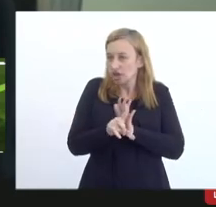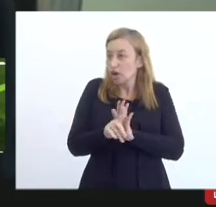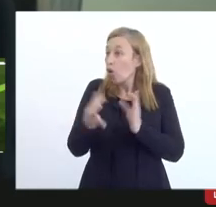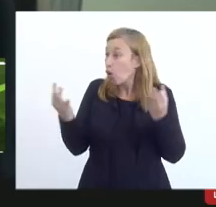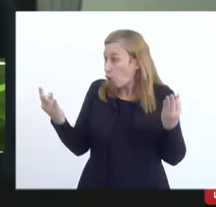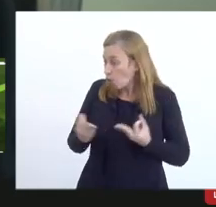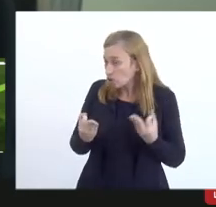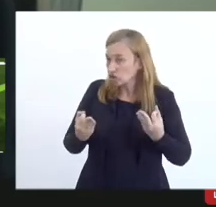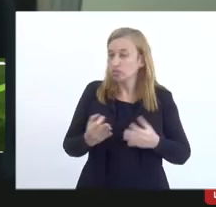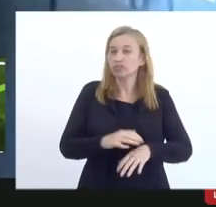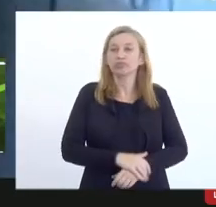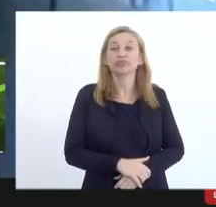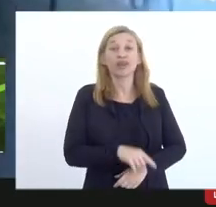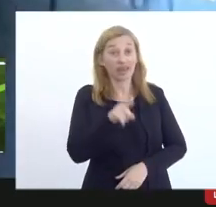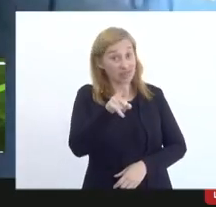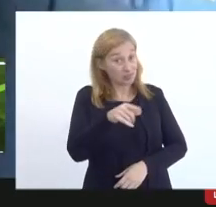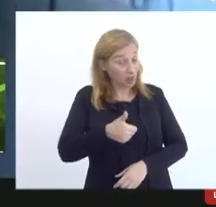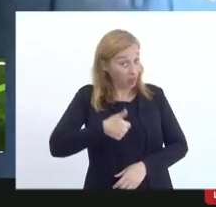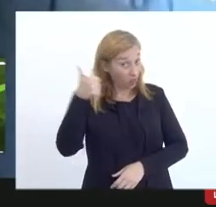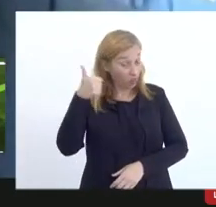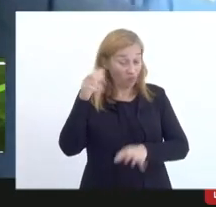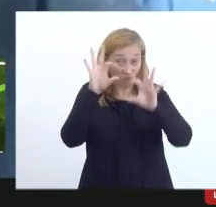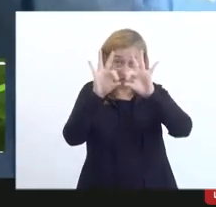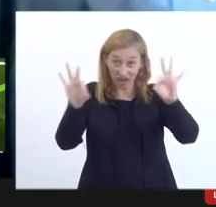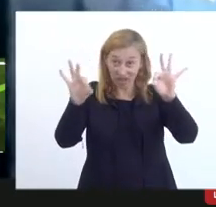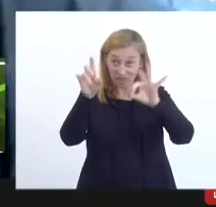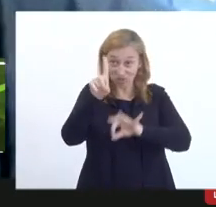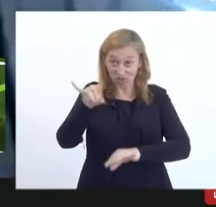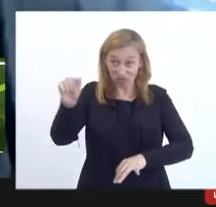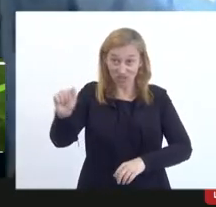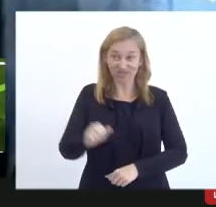Nenhuma oposição. Essa é a melhor frase do dia.